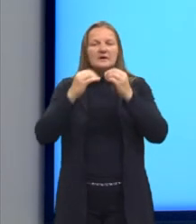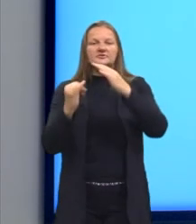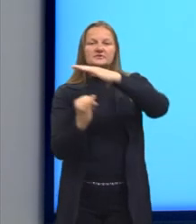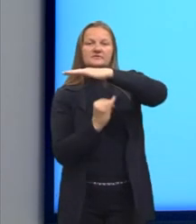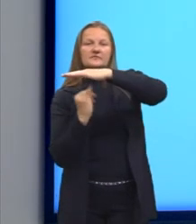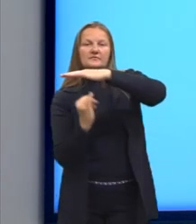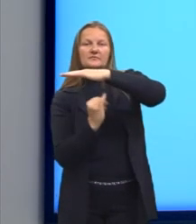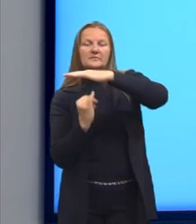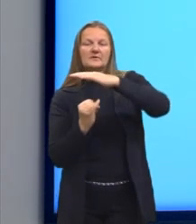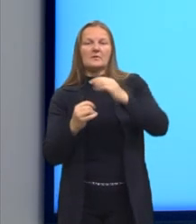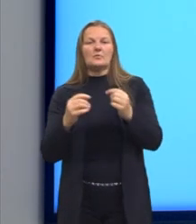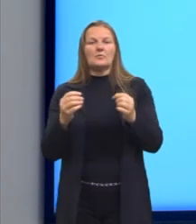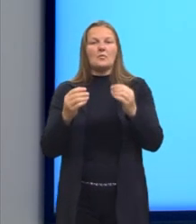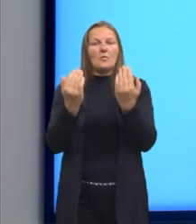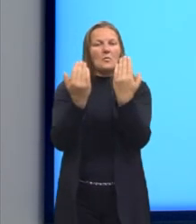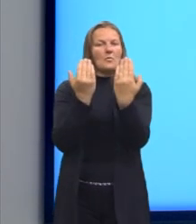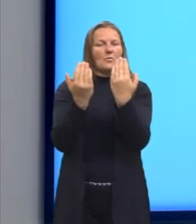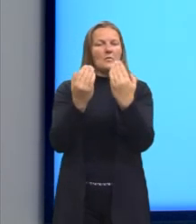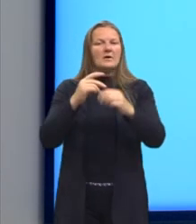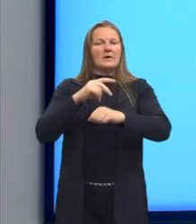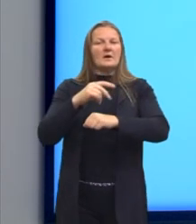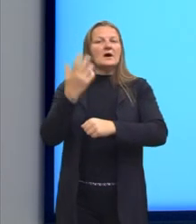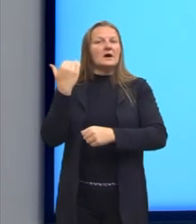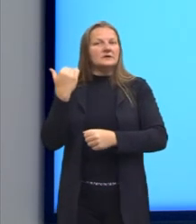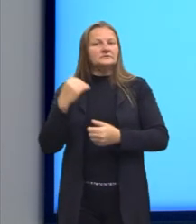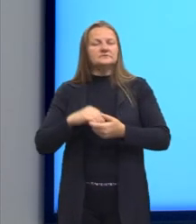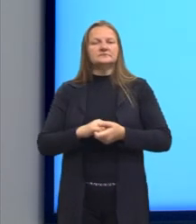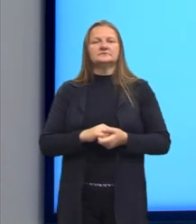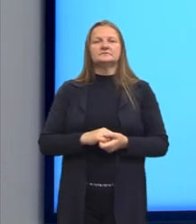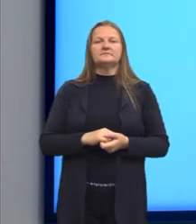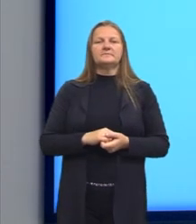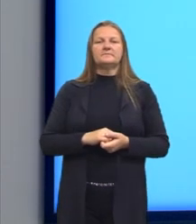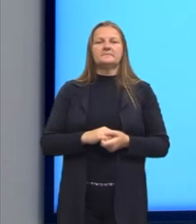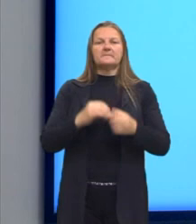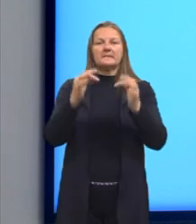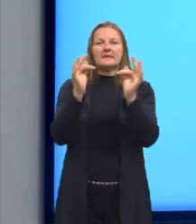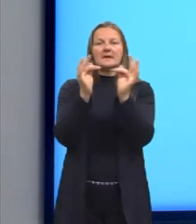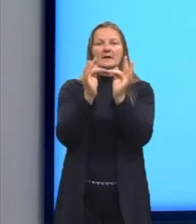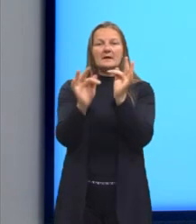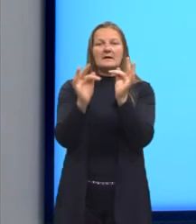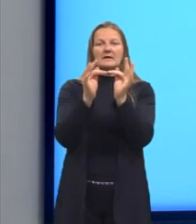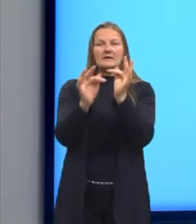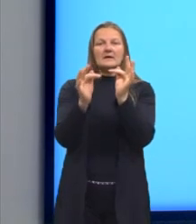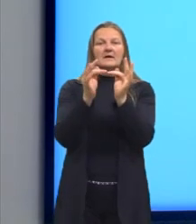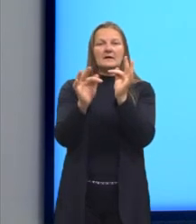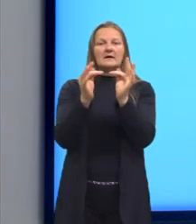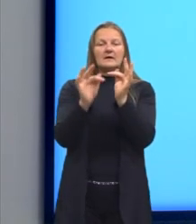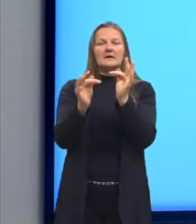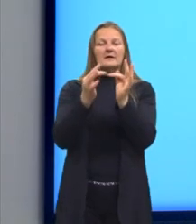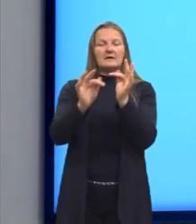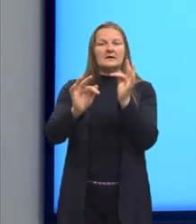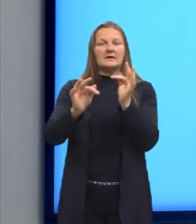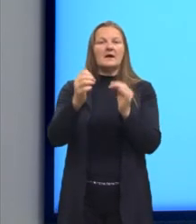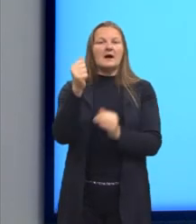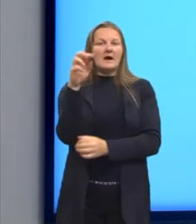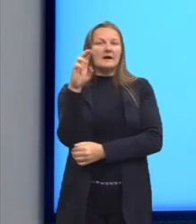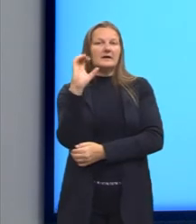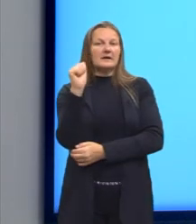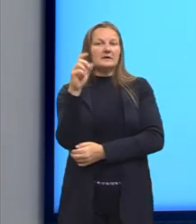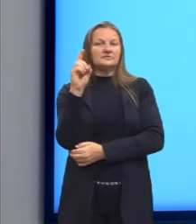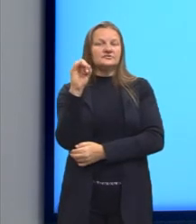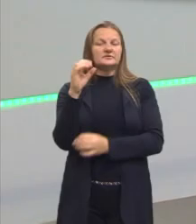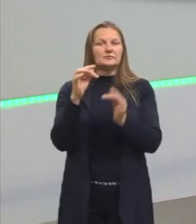oposição à língua formal do arcadismo, que é aquela língua mais formalizada, gente vai ter o quê? Uma